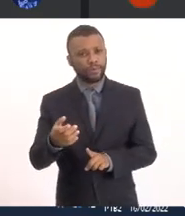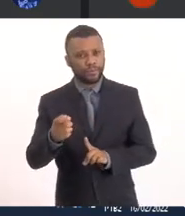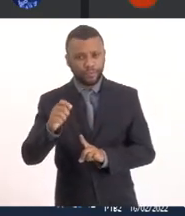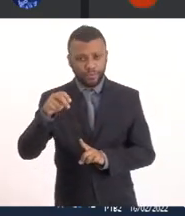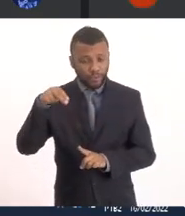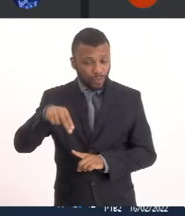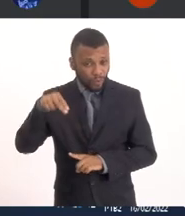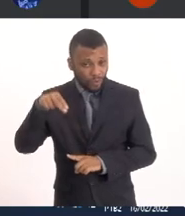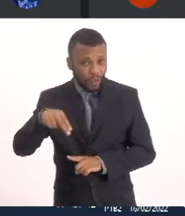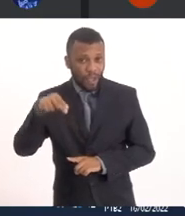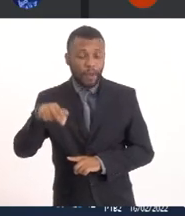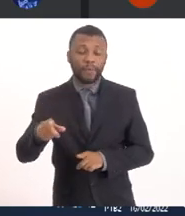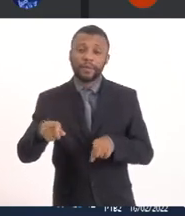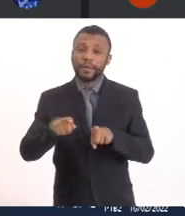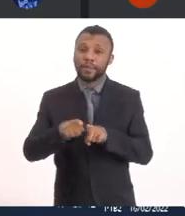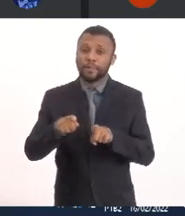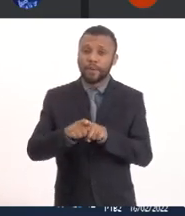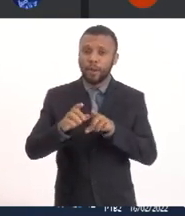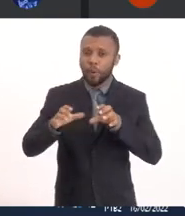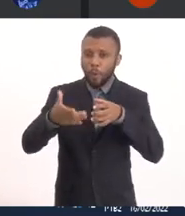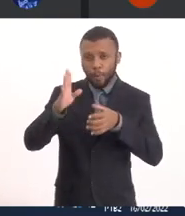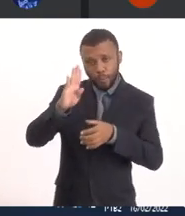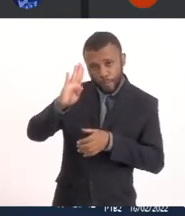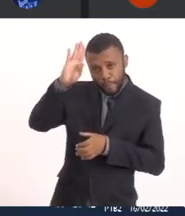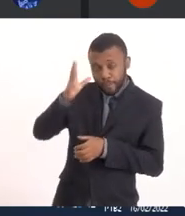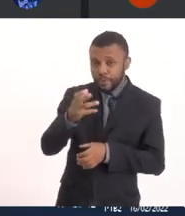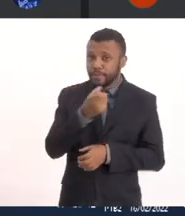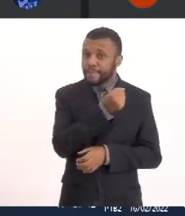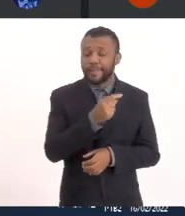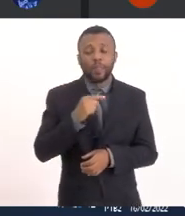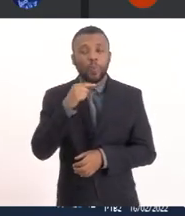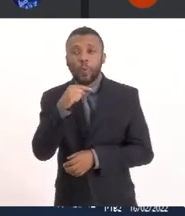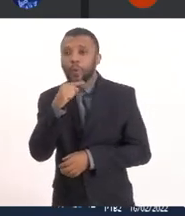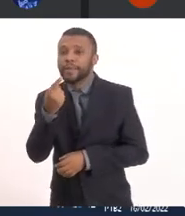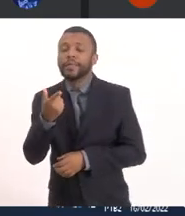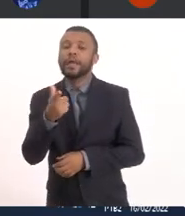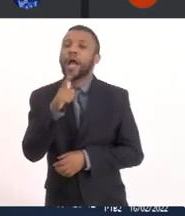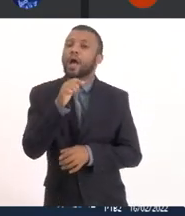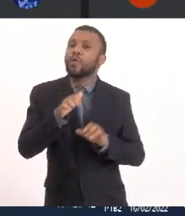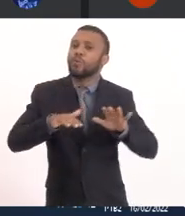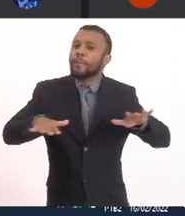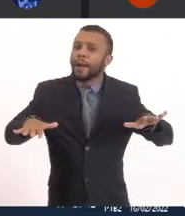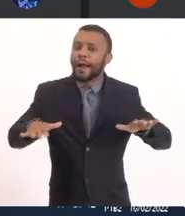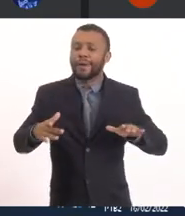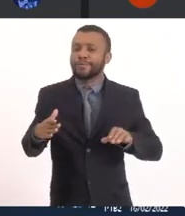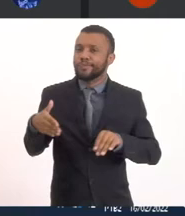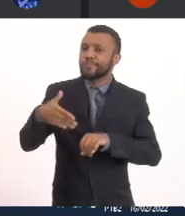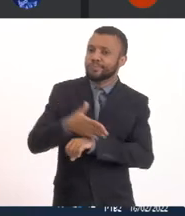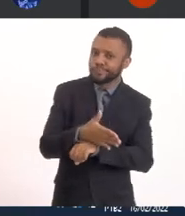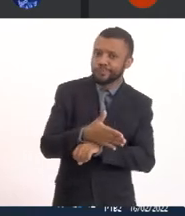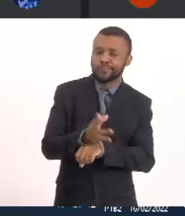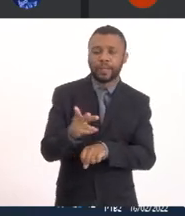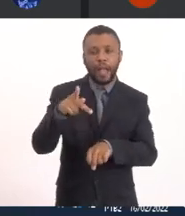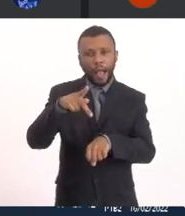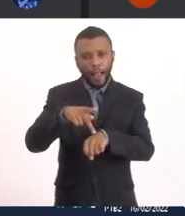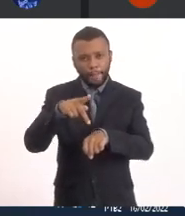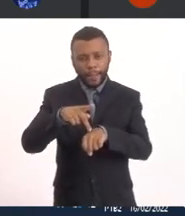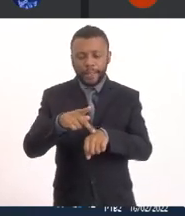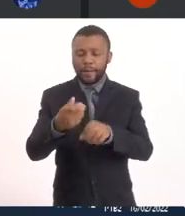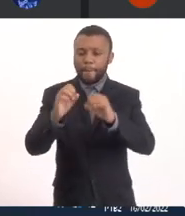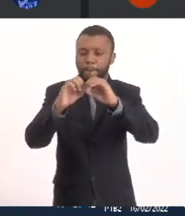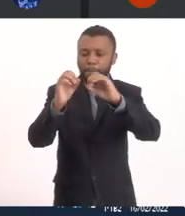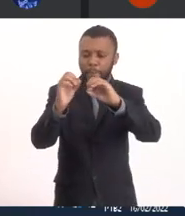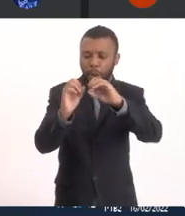Não conseguia Nem Entrar no mar Em função Do assoreamento E as pedras Na maré baixa Ficava